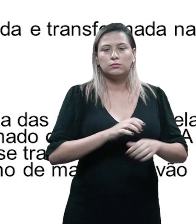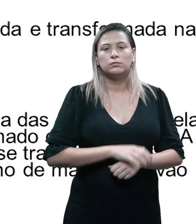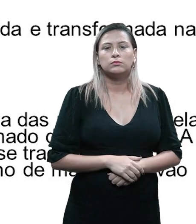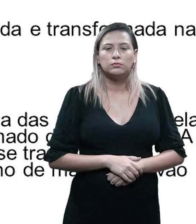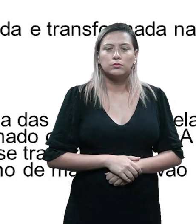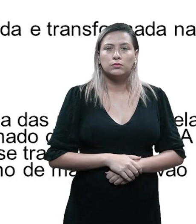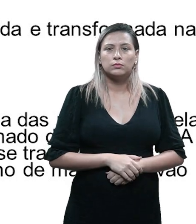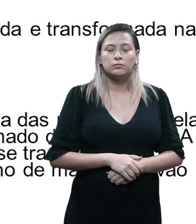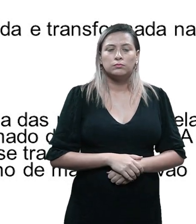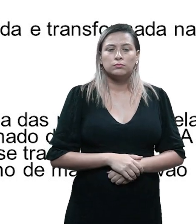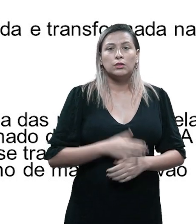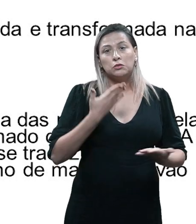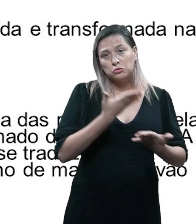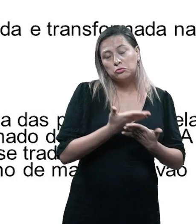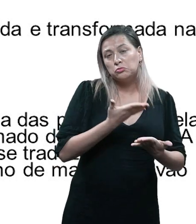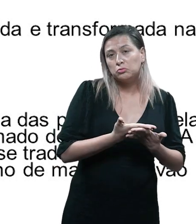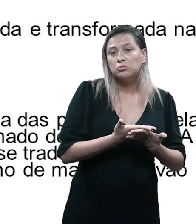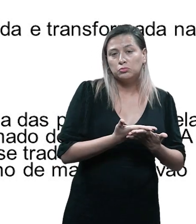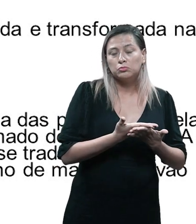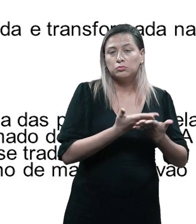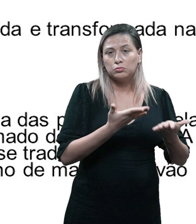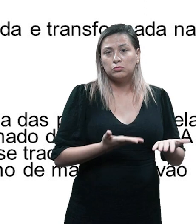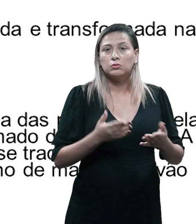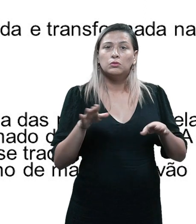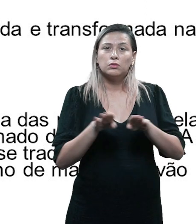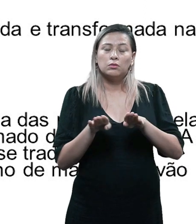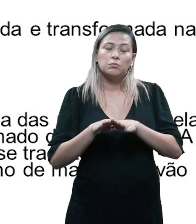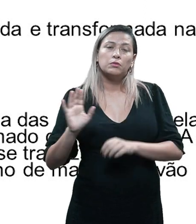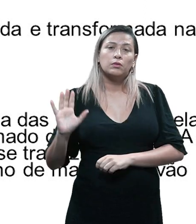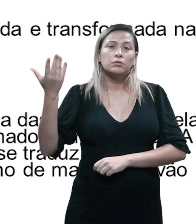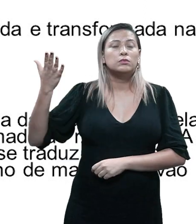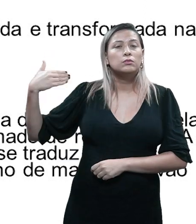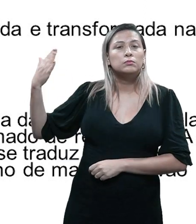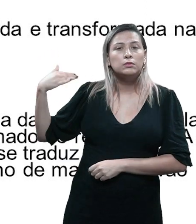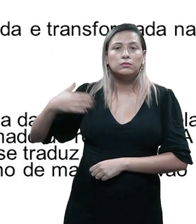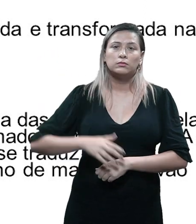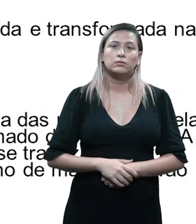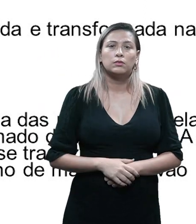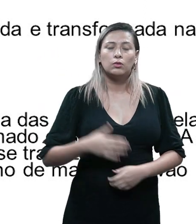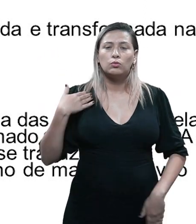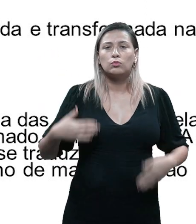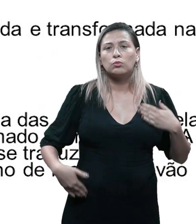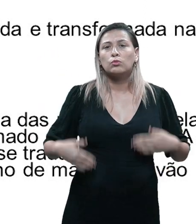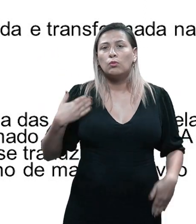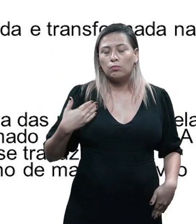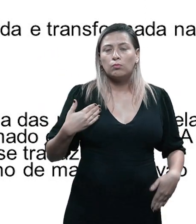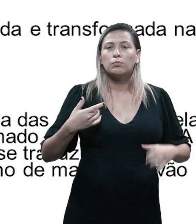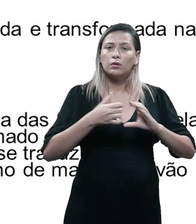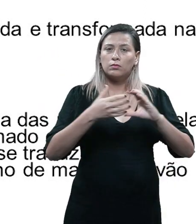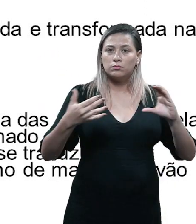instrução, fatos importantes ocorridos no passado, sobre a aparência física geral,